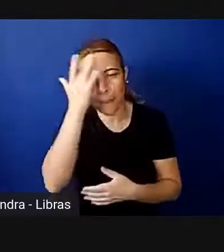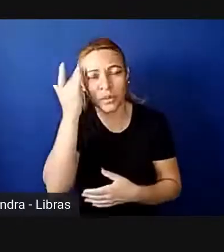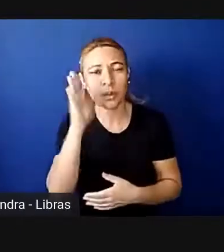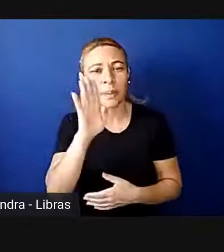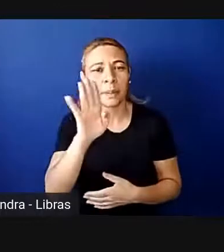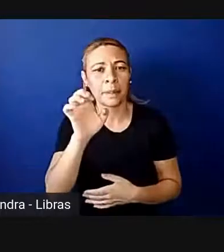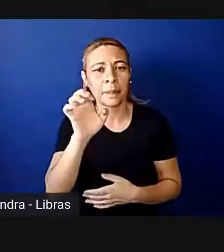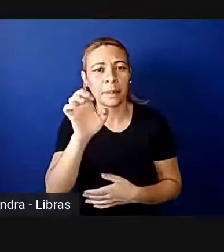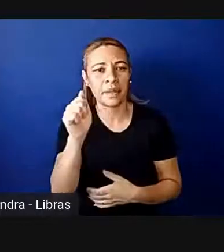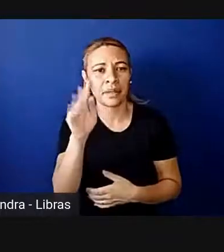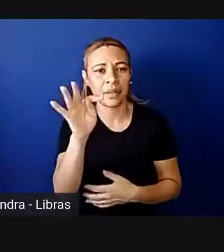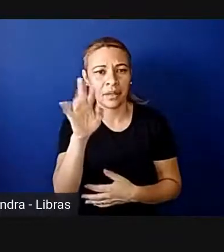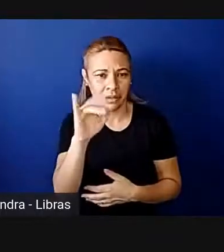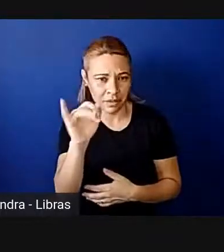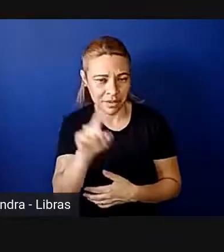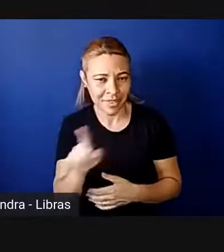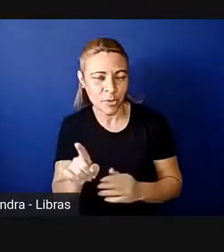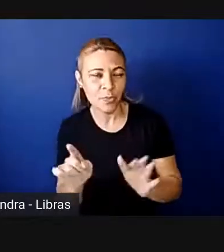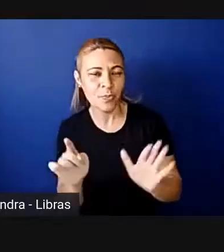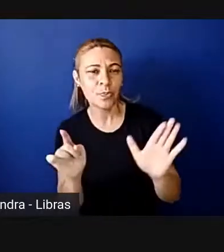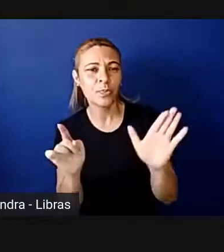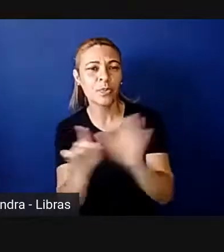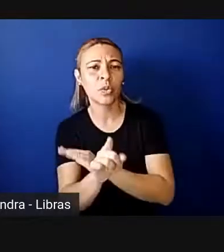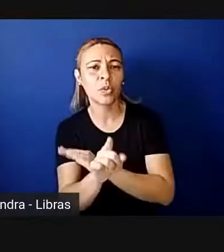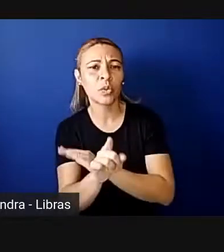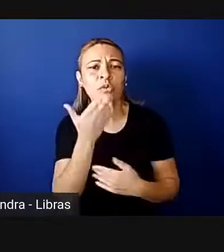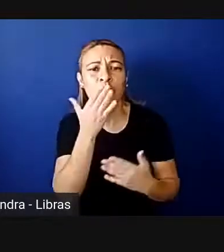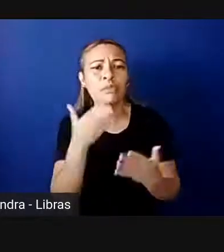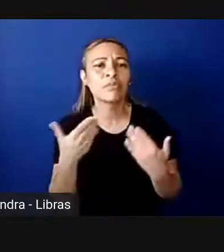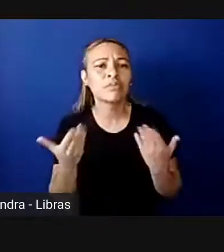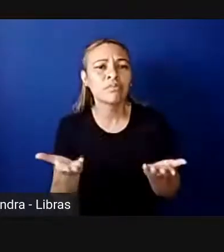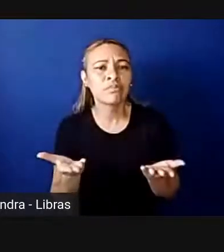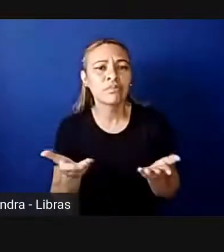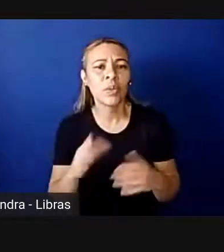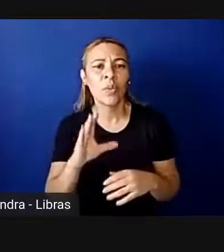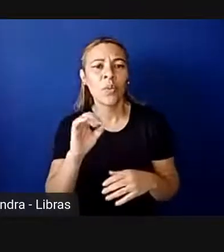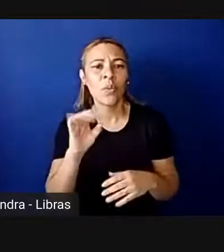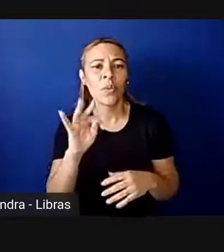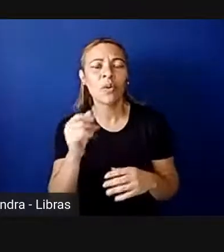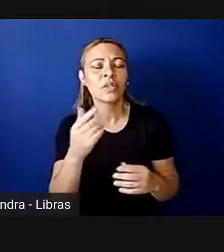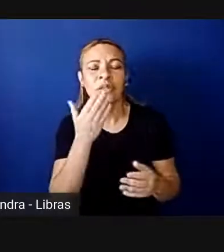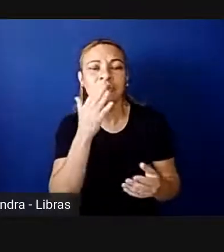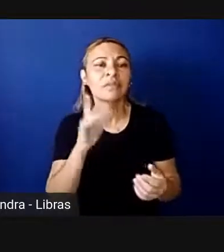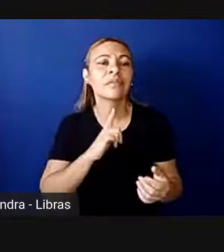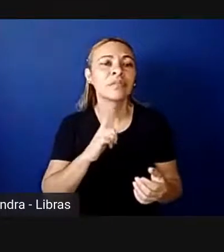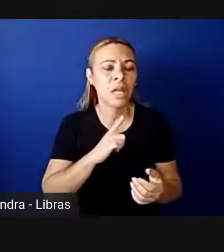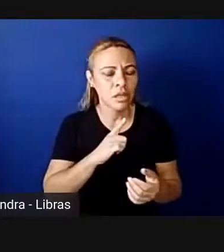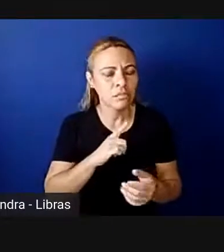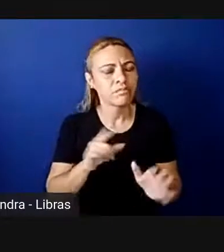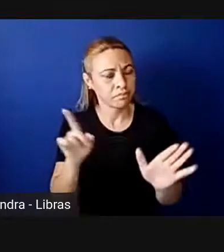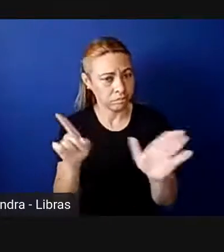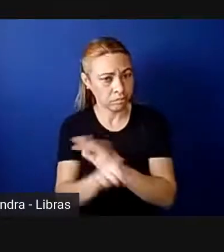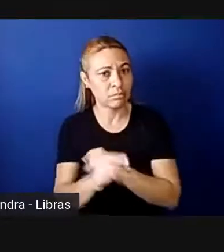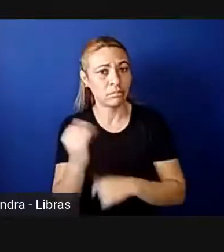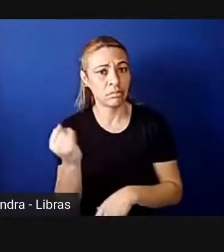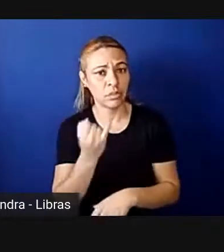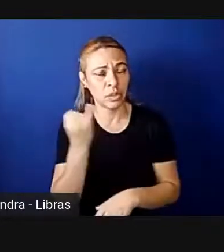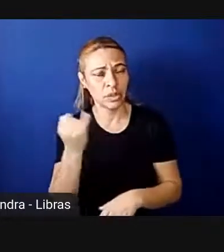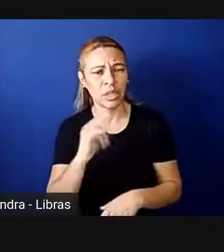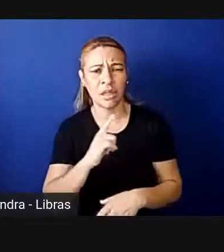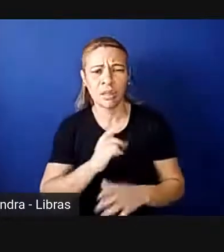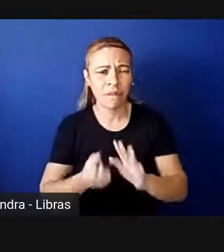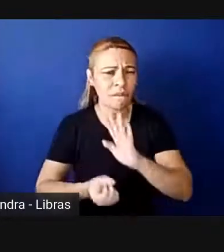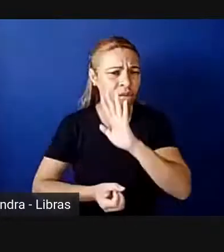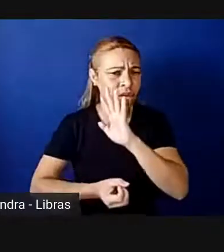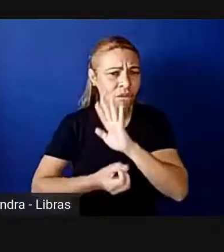uma pergunta que é sobre os tipos de cotas, né, é uma pergunta importante, porque justamente são, existem basicamente